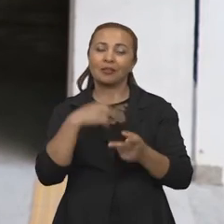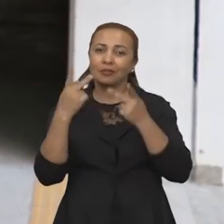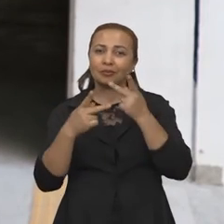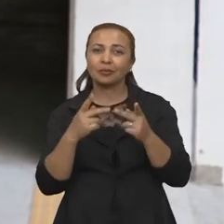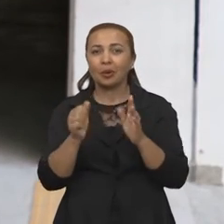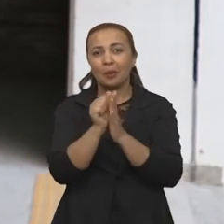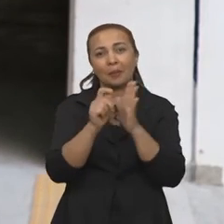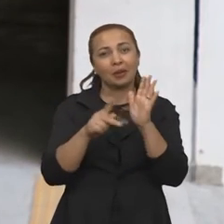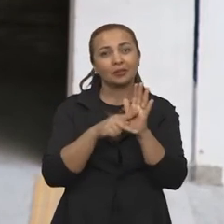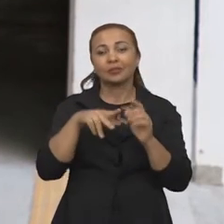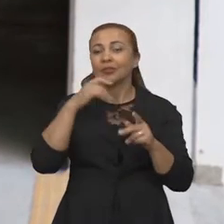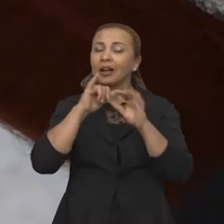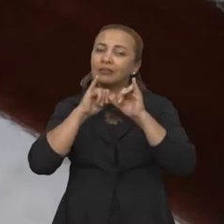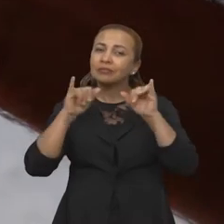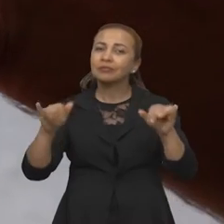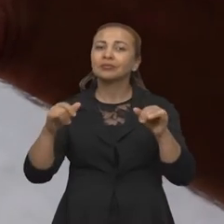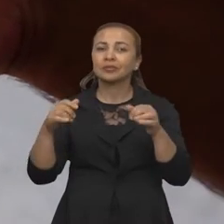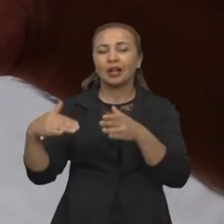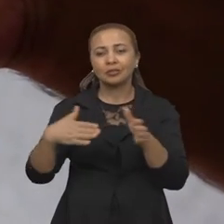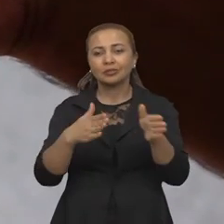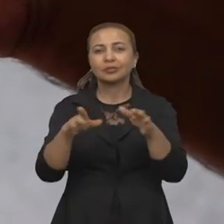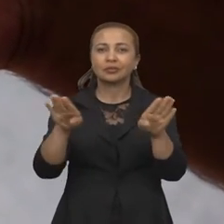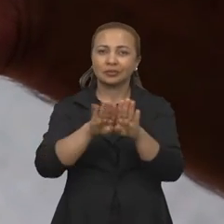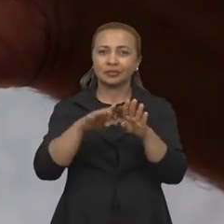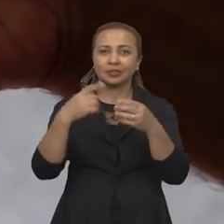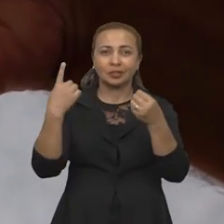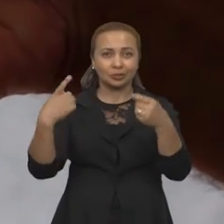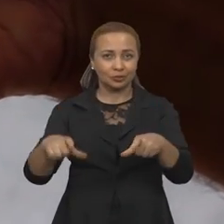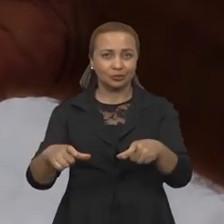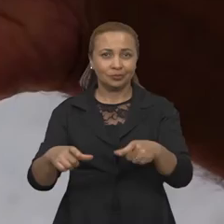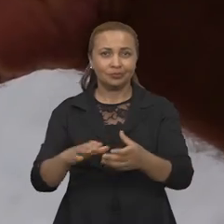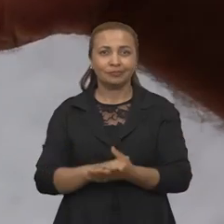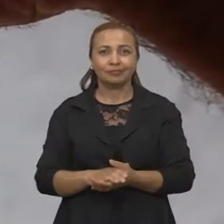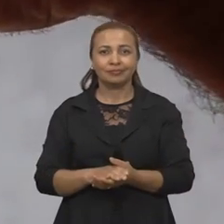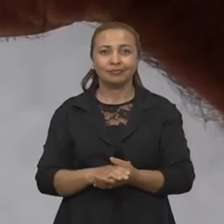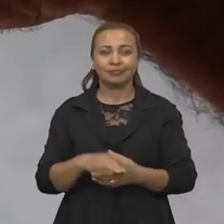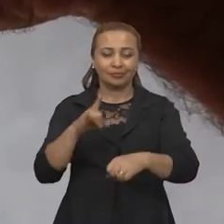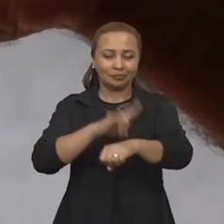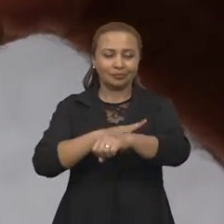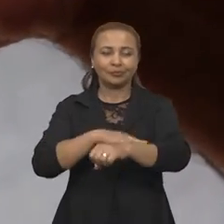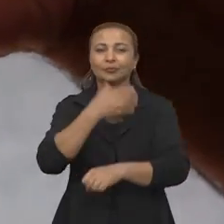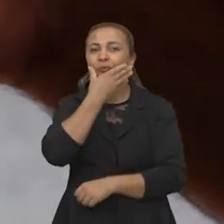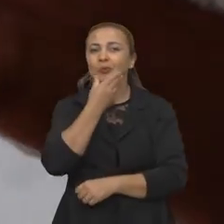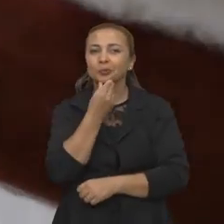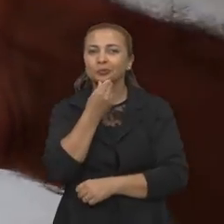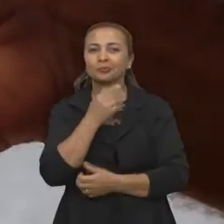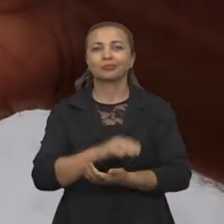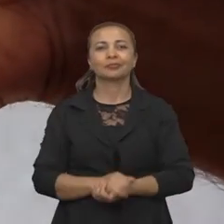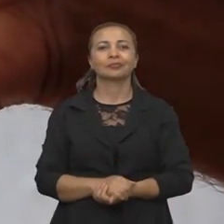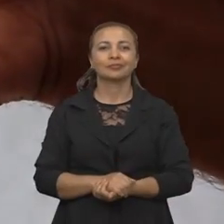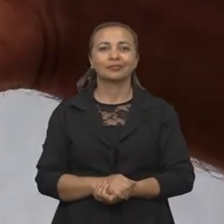dispositivo e o aplicativo vai informar a direção até chegar a esse local. Banheiro masculino.